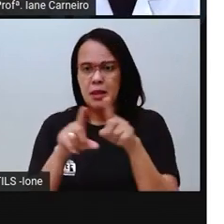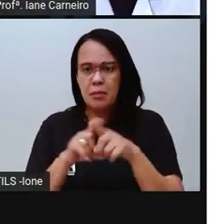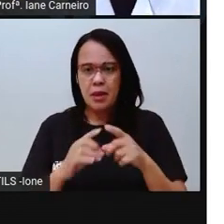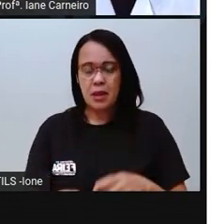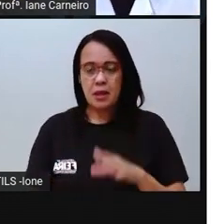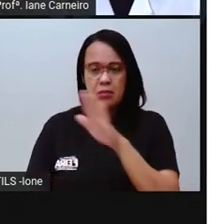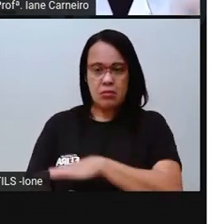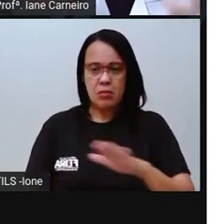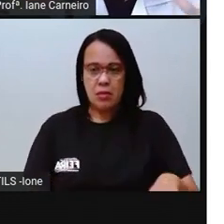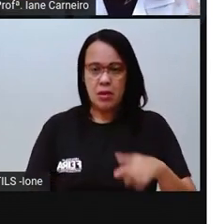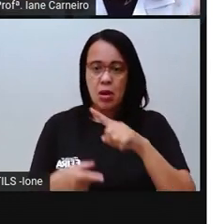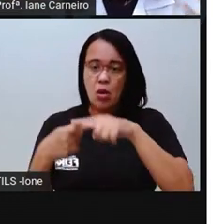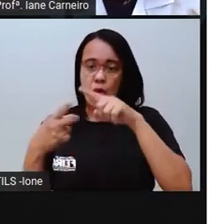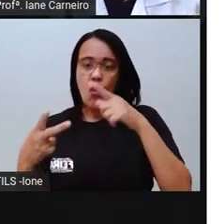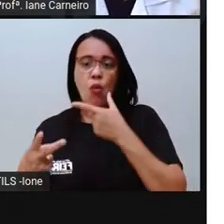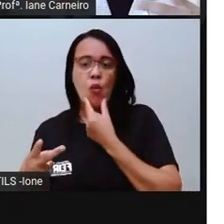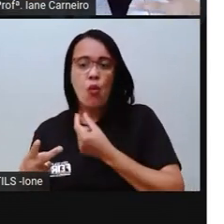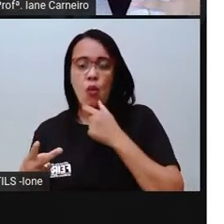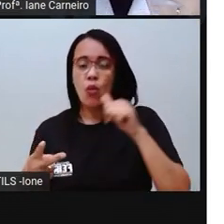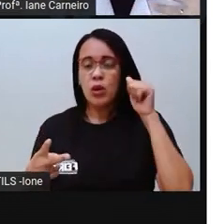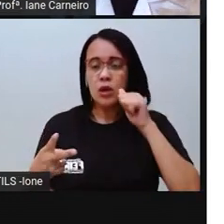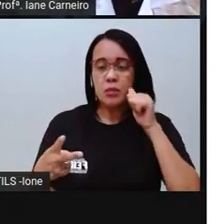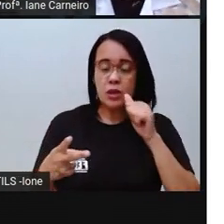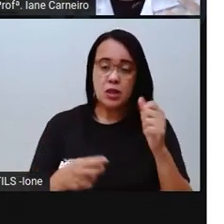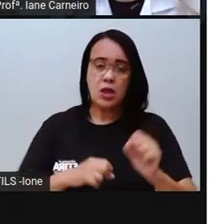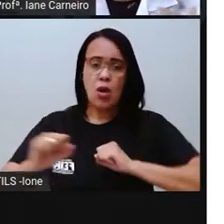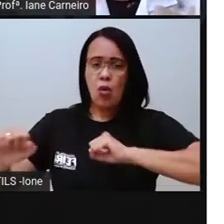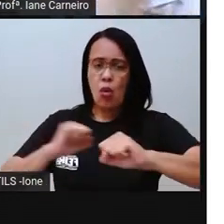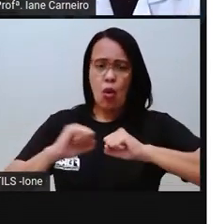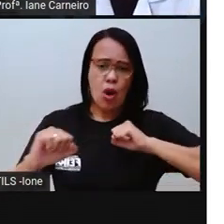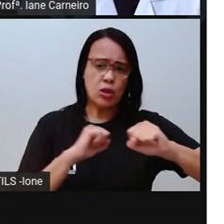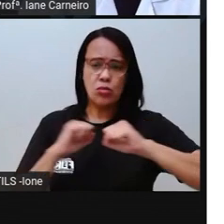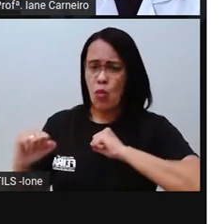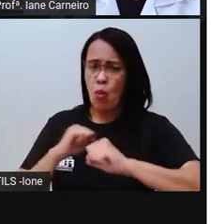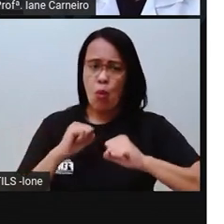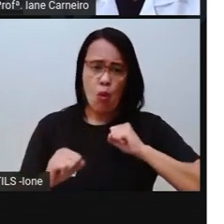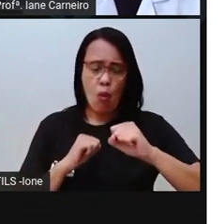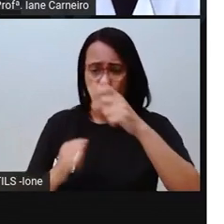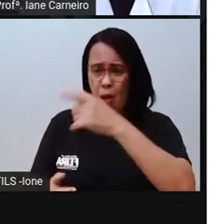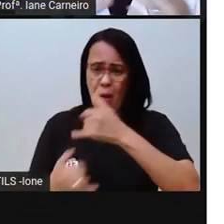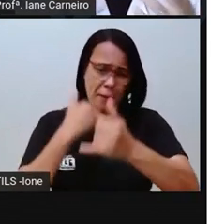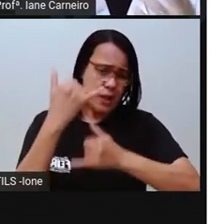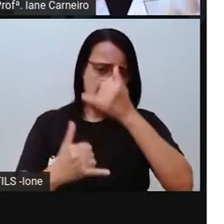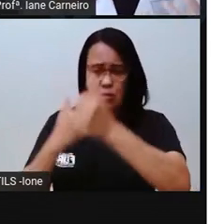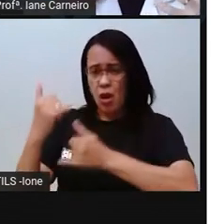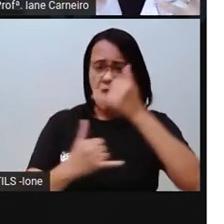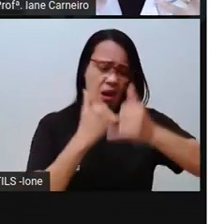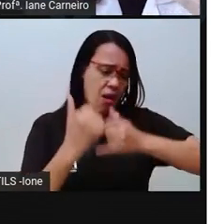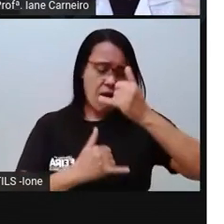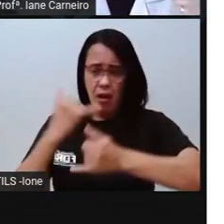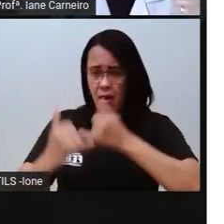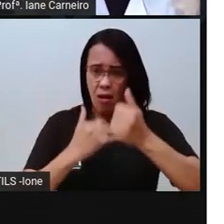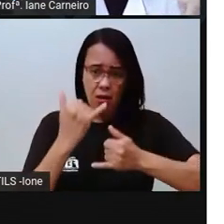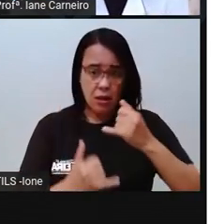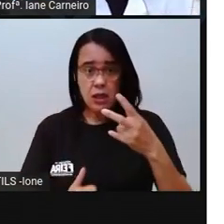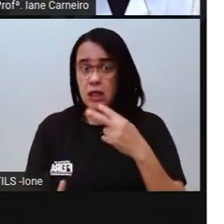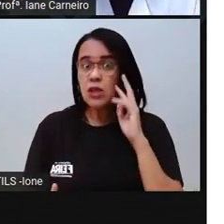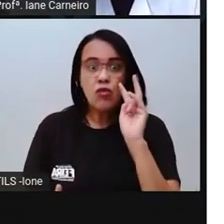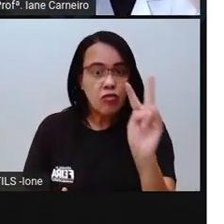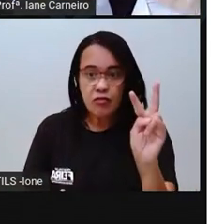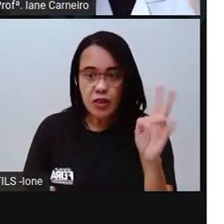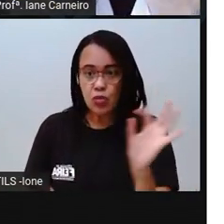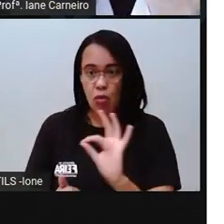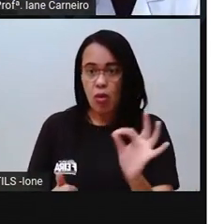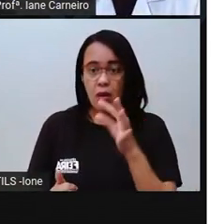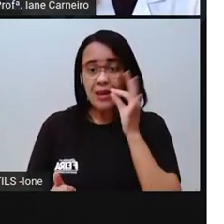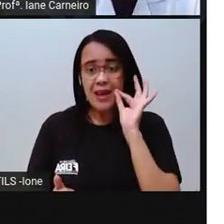casa, né? Não observaram que tinha algo em cima da mesa. Já pensou se é algo quente? Algo que se